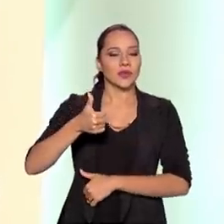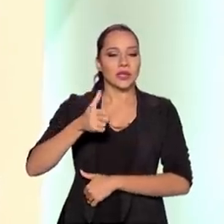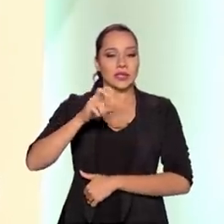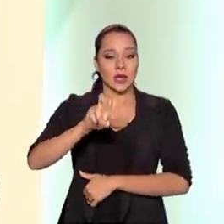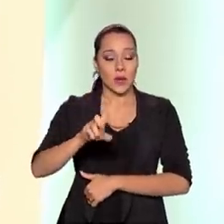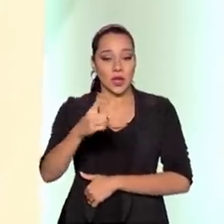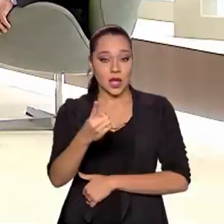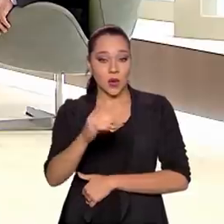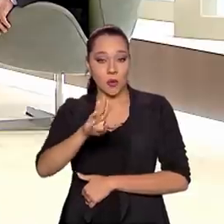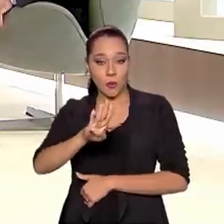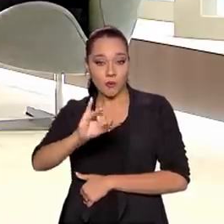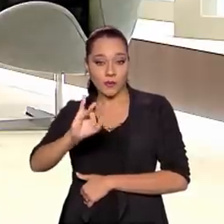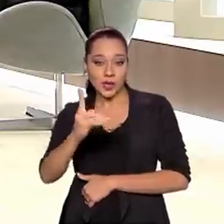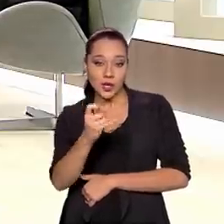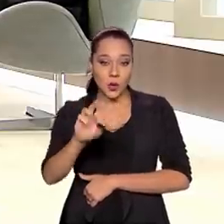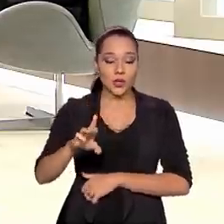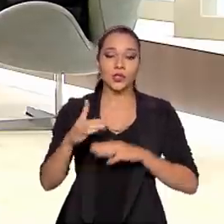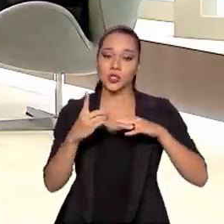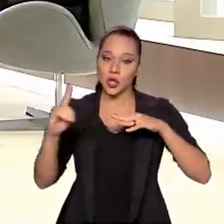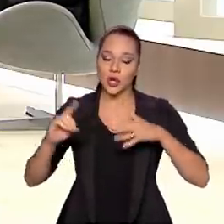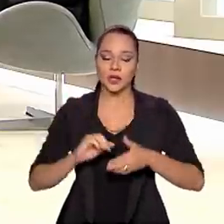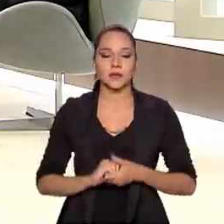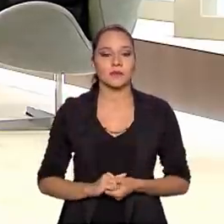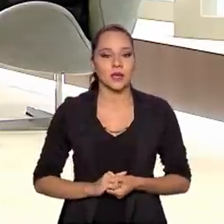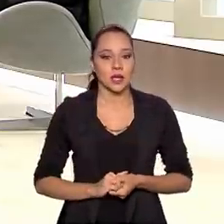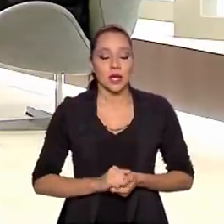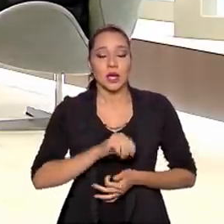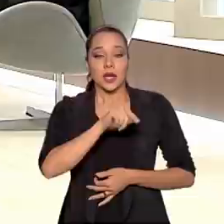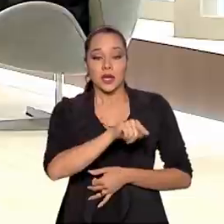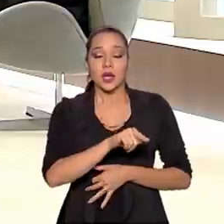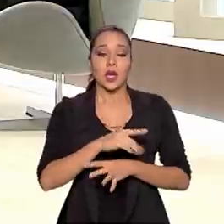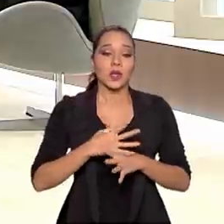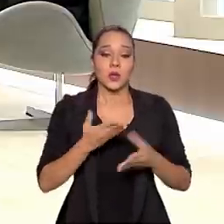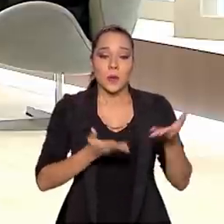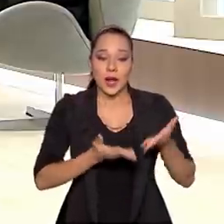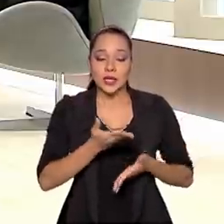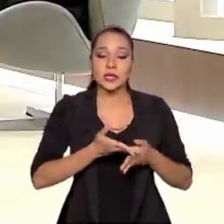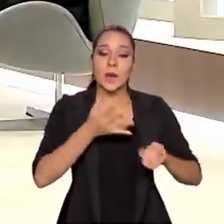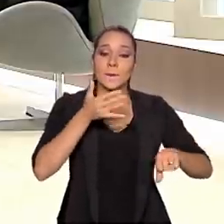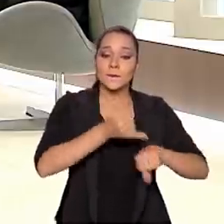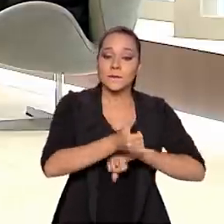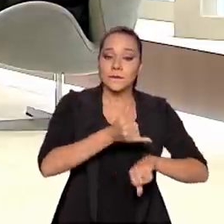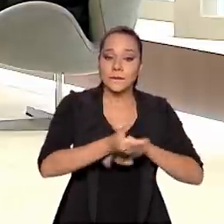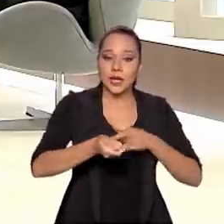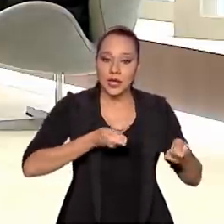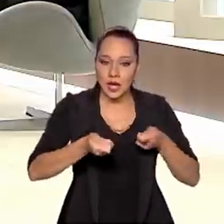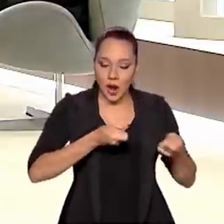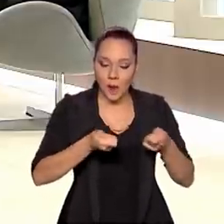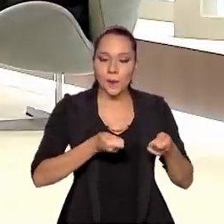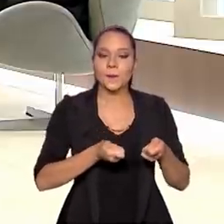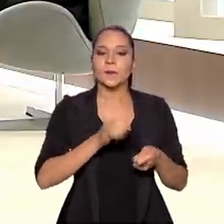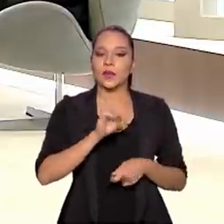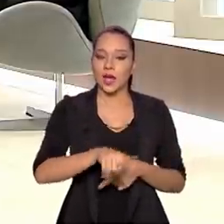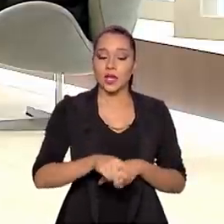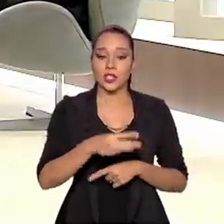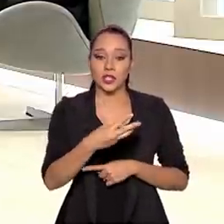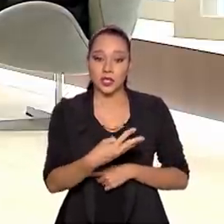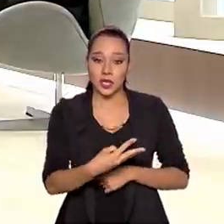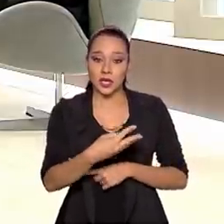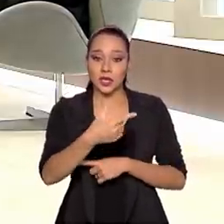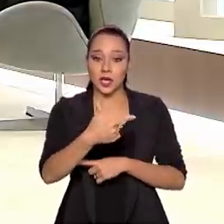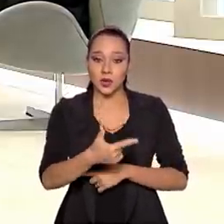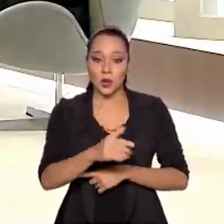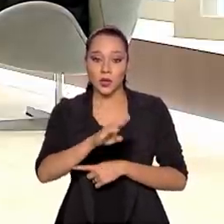bilhões de dólares e o saldo da balança comercial mineral foi de 32